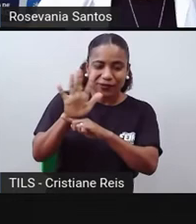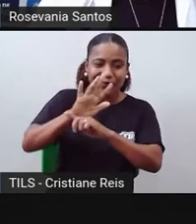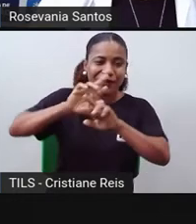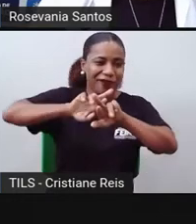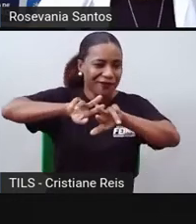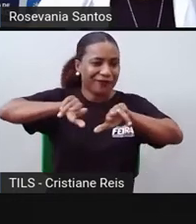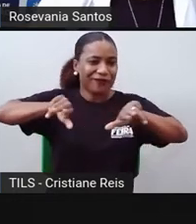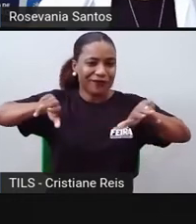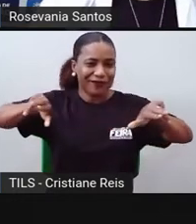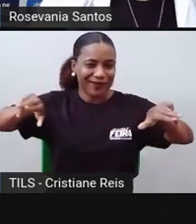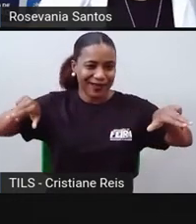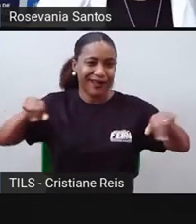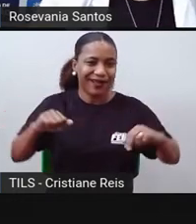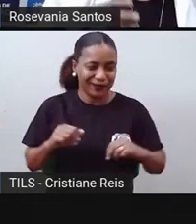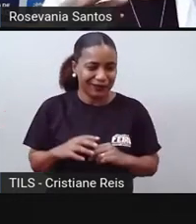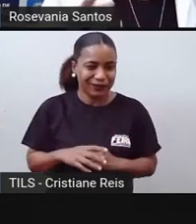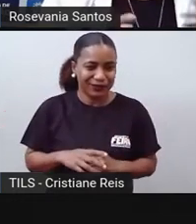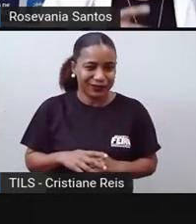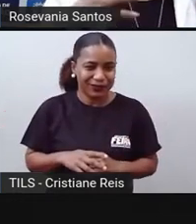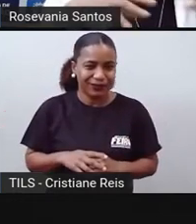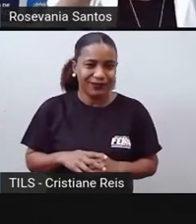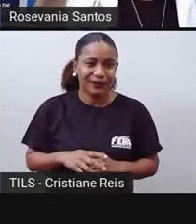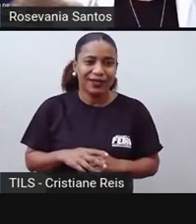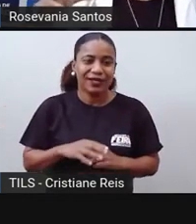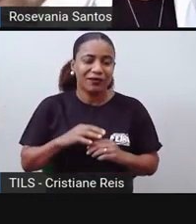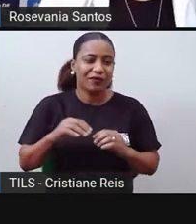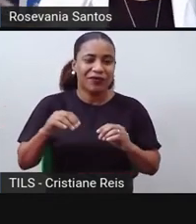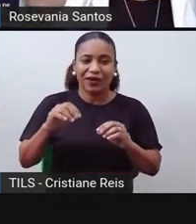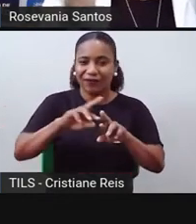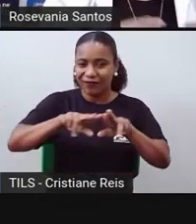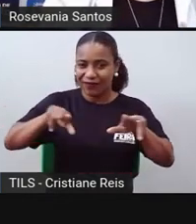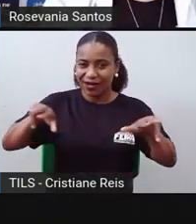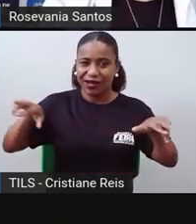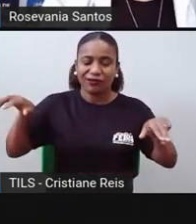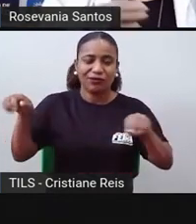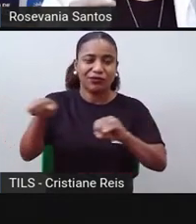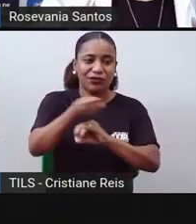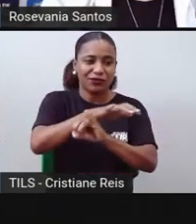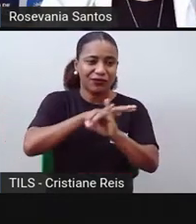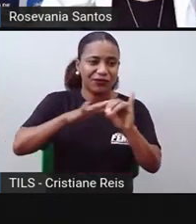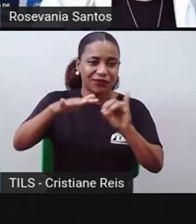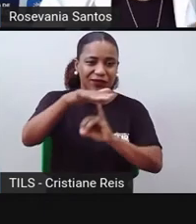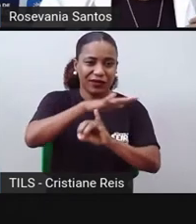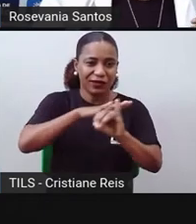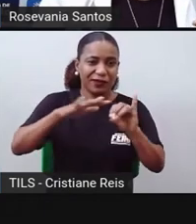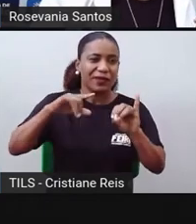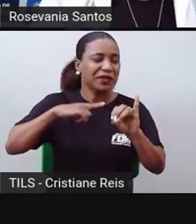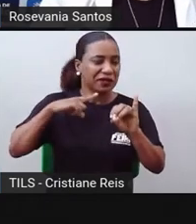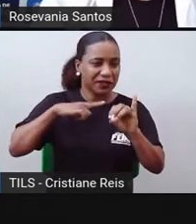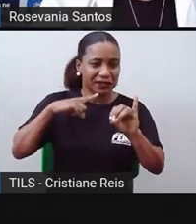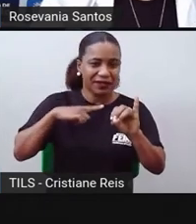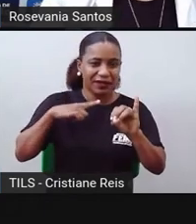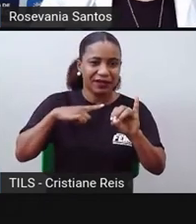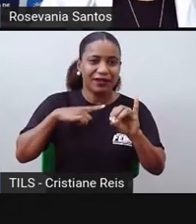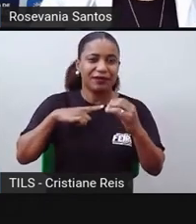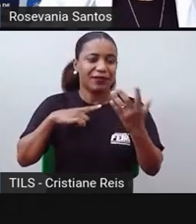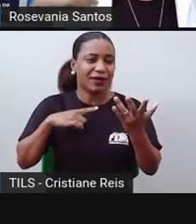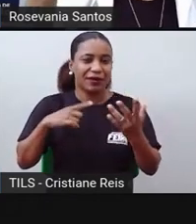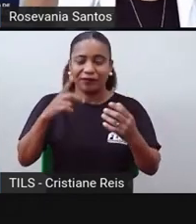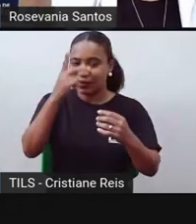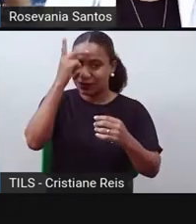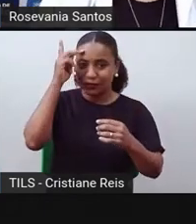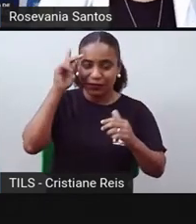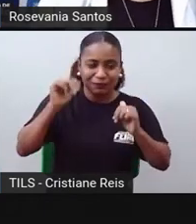De... Embora dizer assim, de... sismo que tem e que sempre tem um enigma,